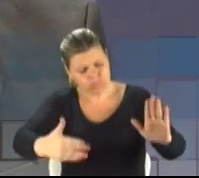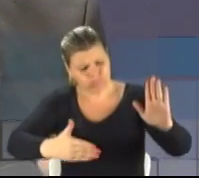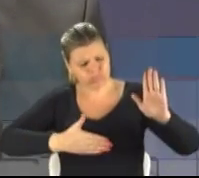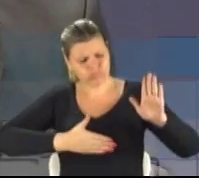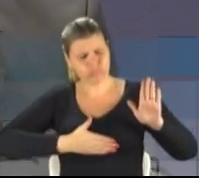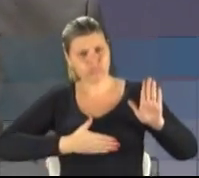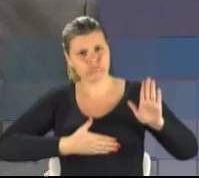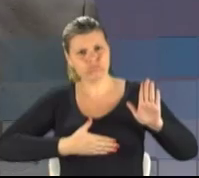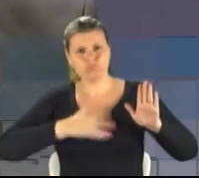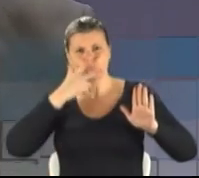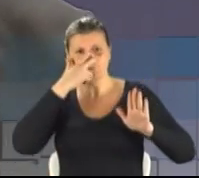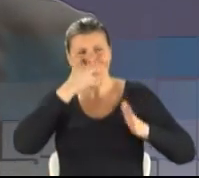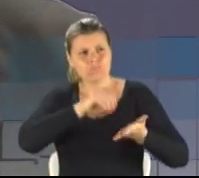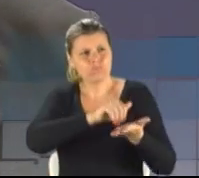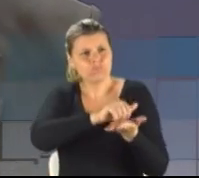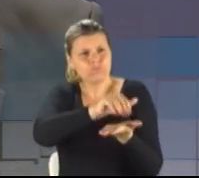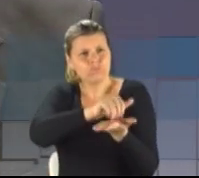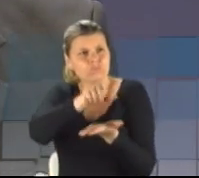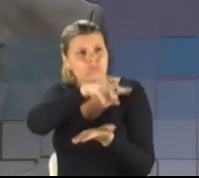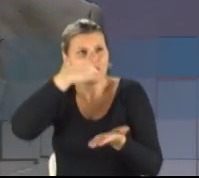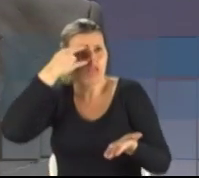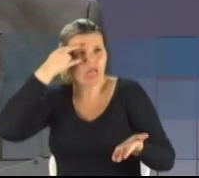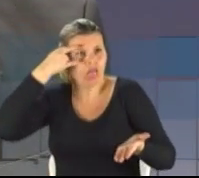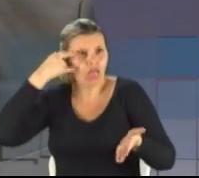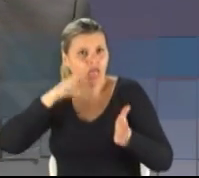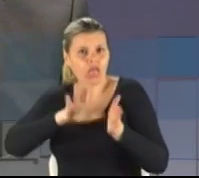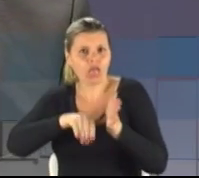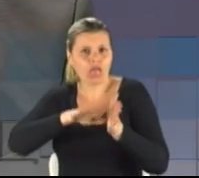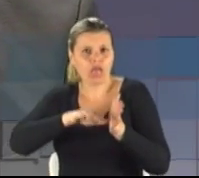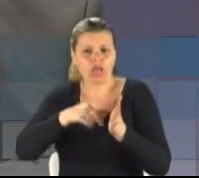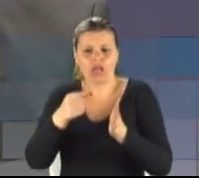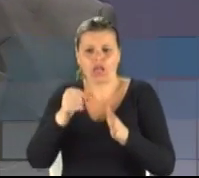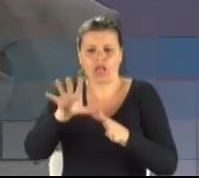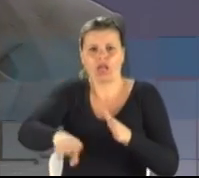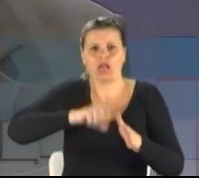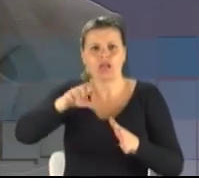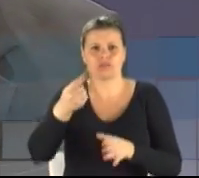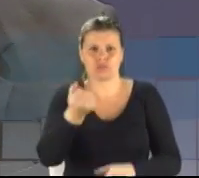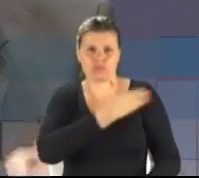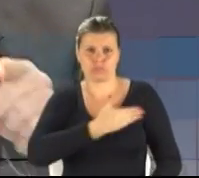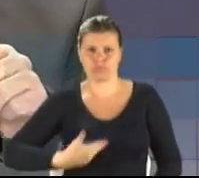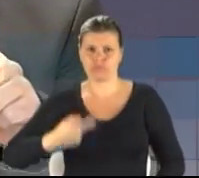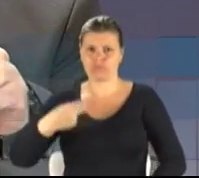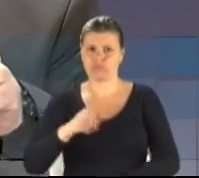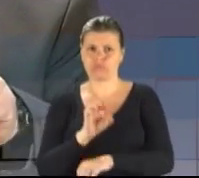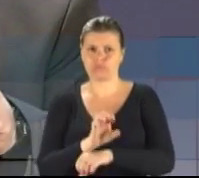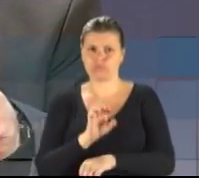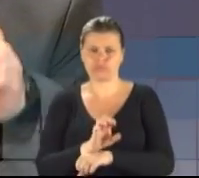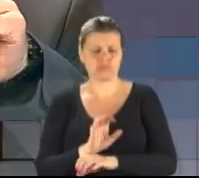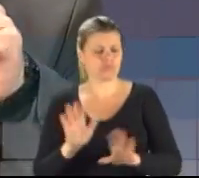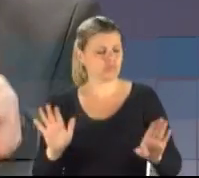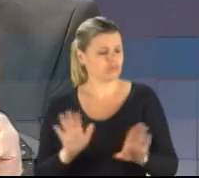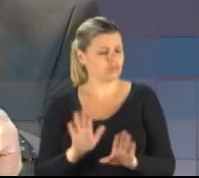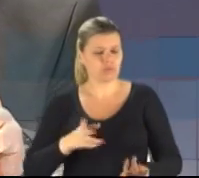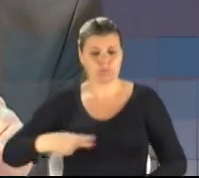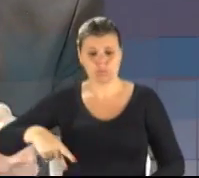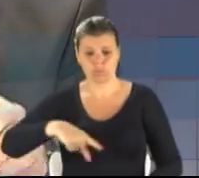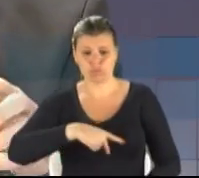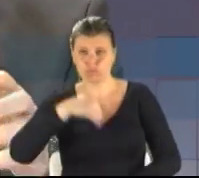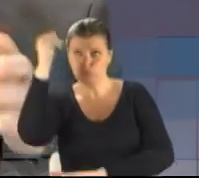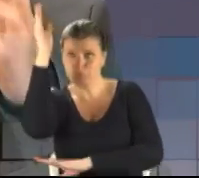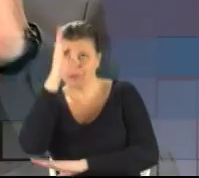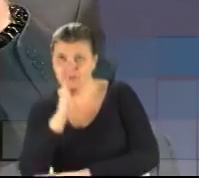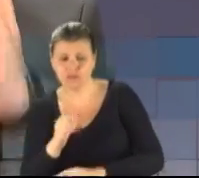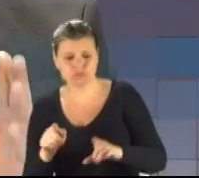gananciosos, ladrões que assaltam os cofres públicos do nosso Estado. Povo brasileiro, povo gaúcho,